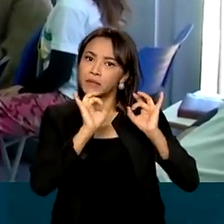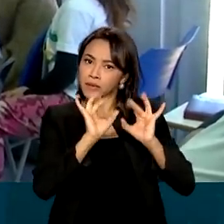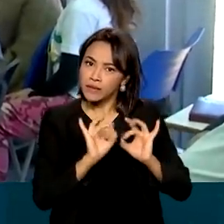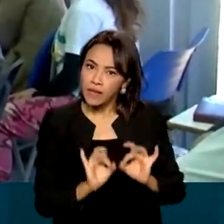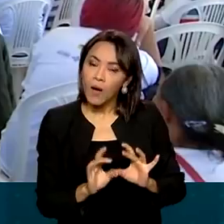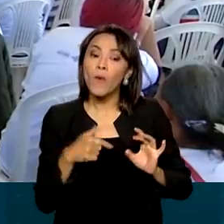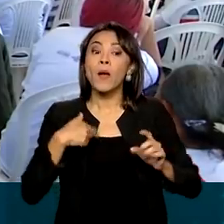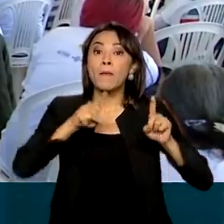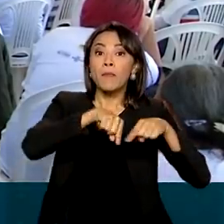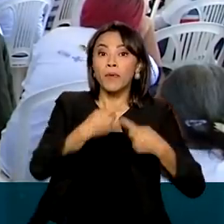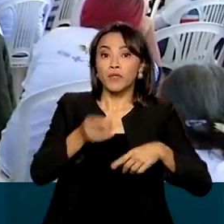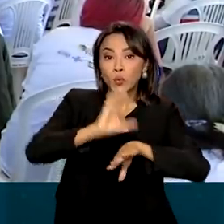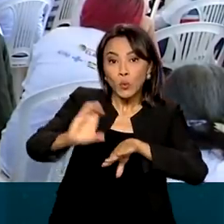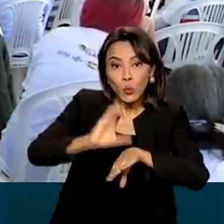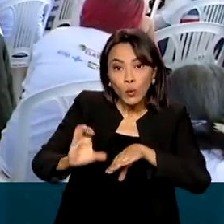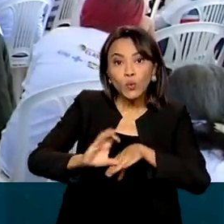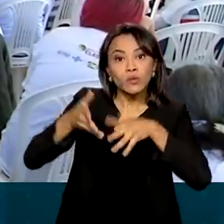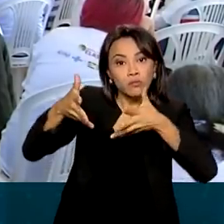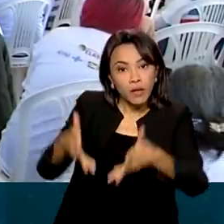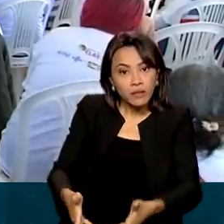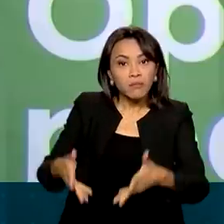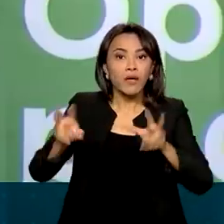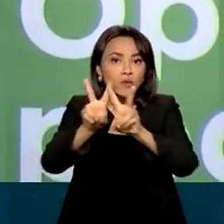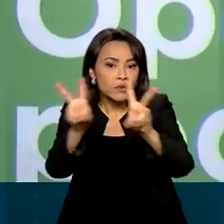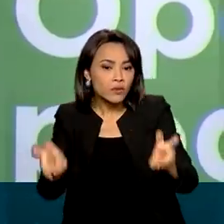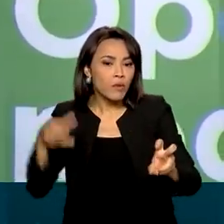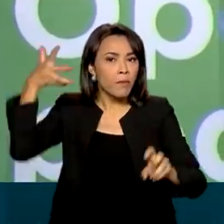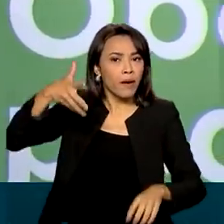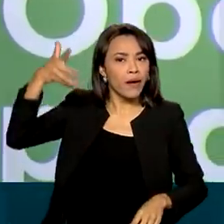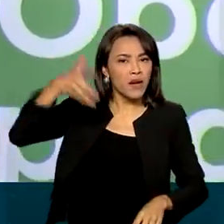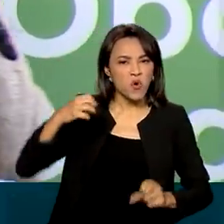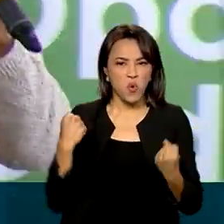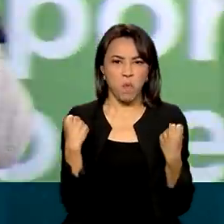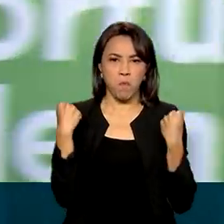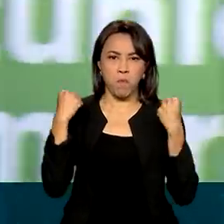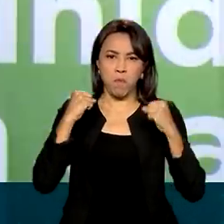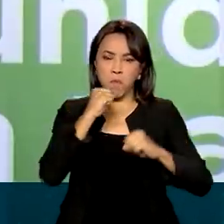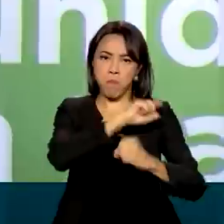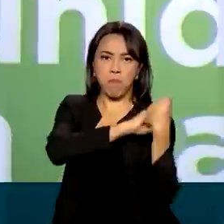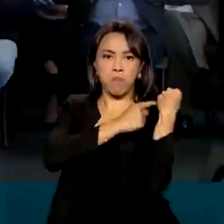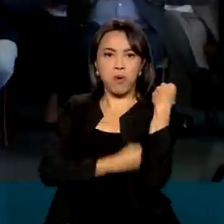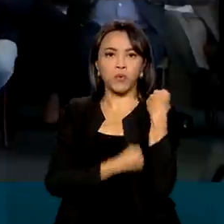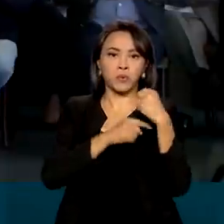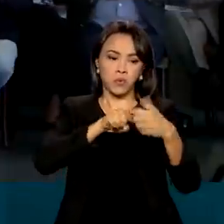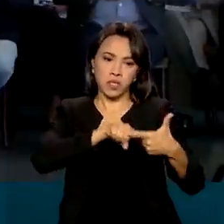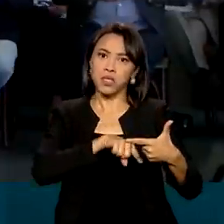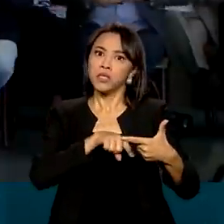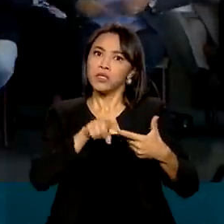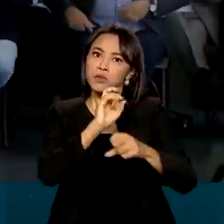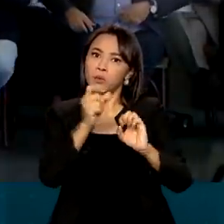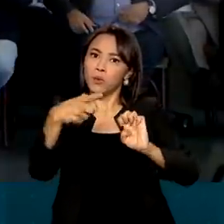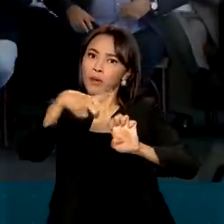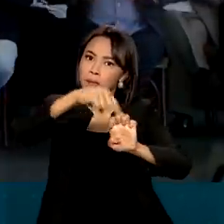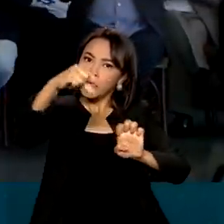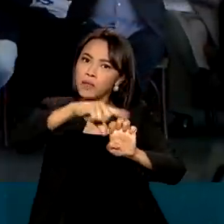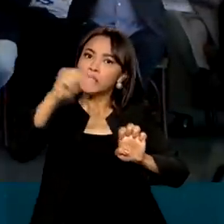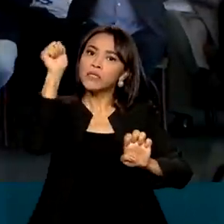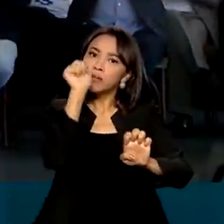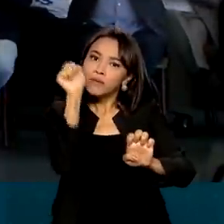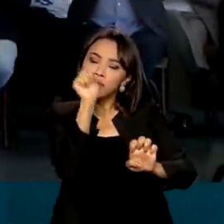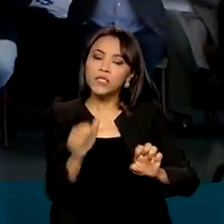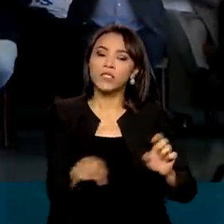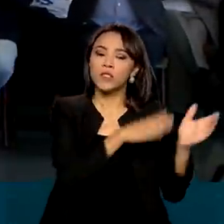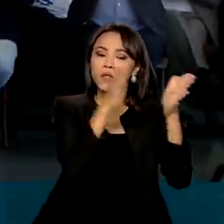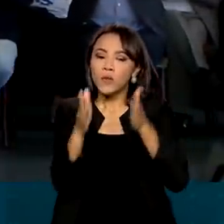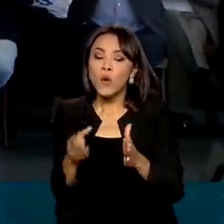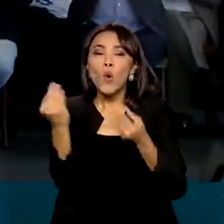técnicos, palestras com temas sobre o poder do empreendedorismo feminino, orientações para se formalizar